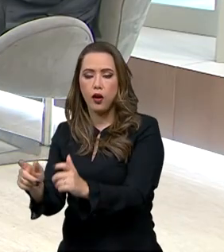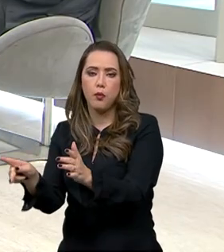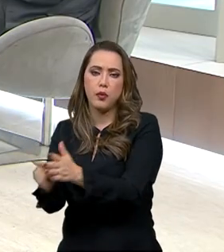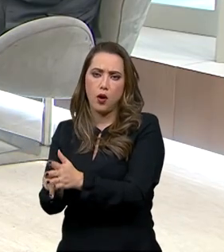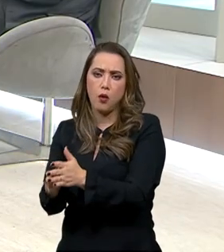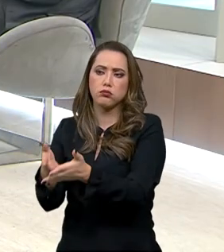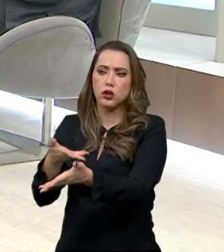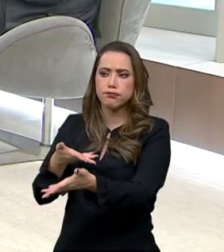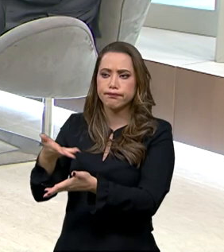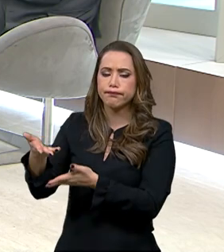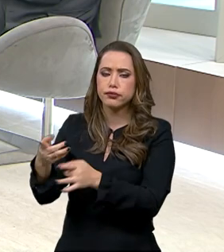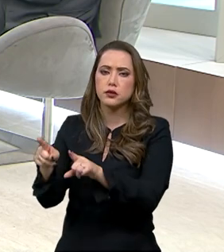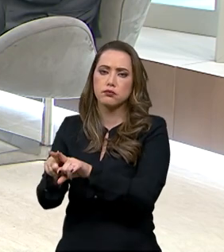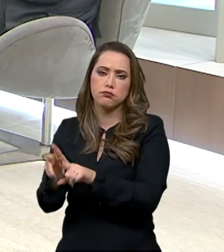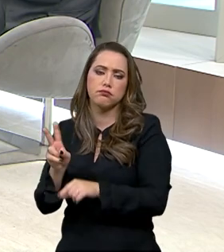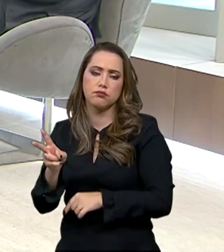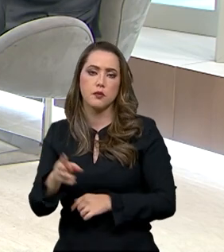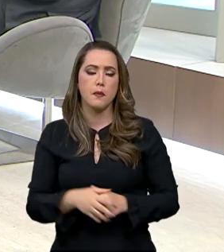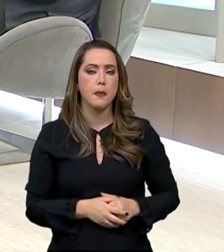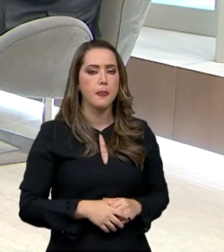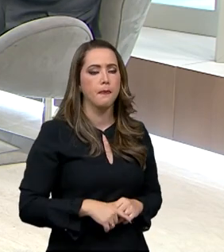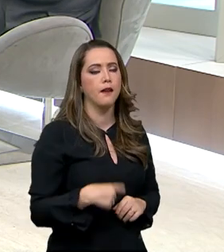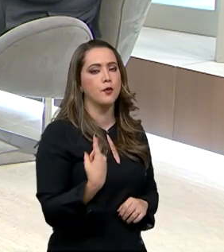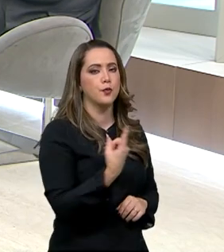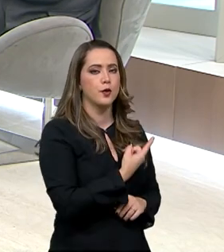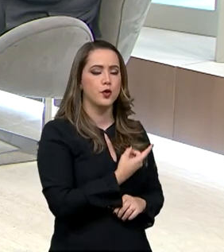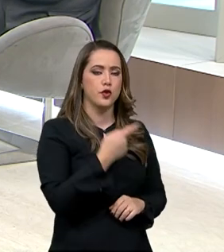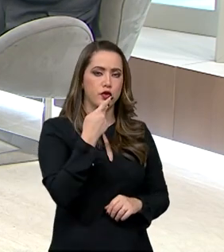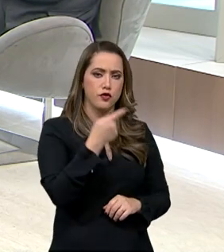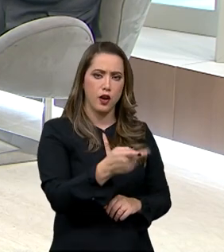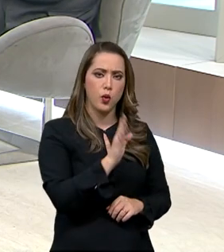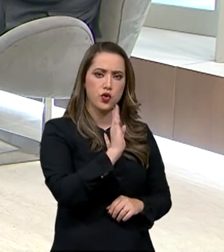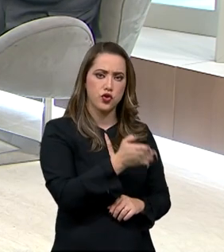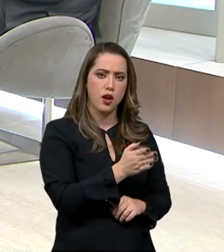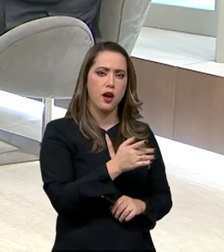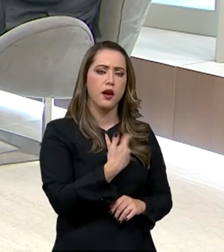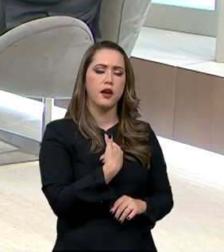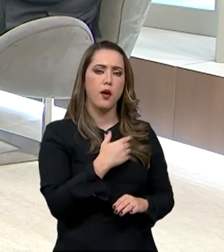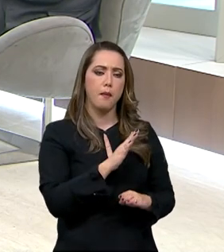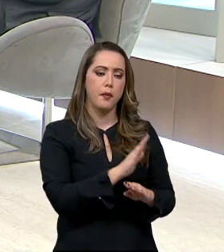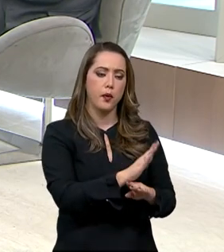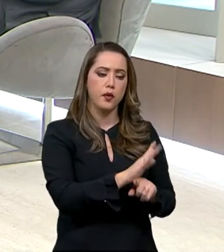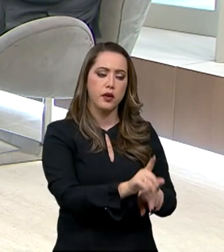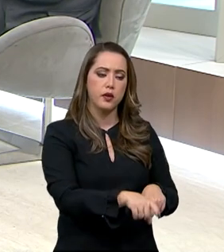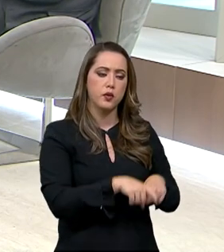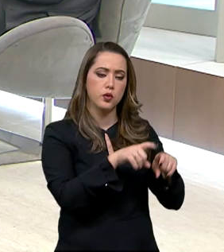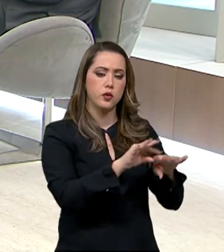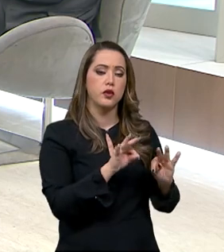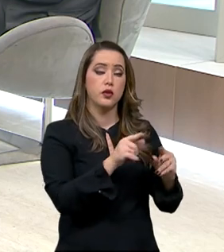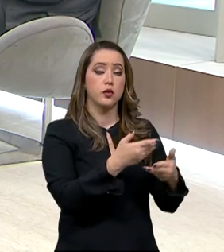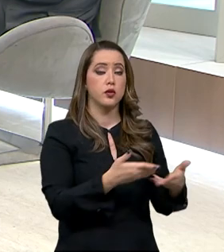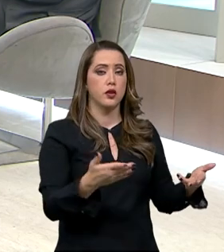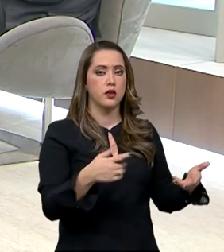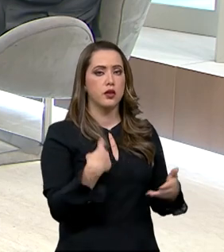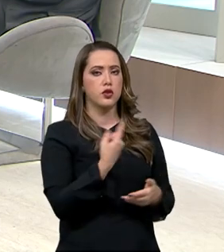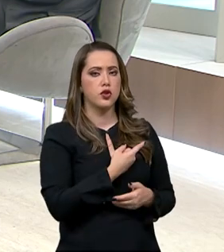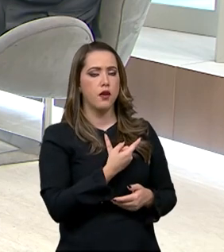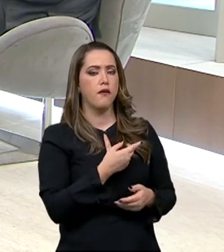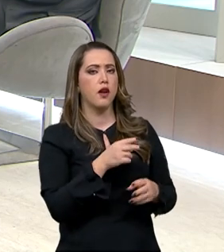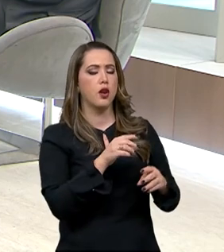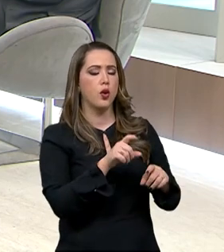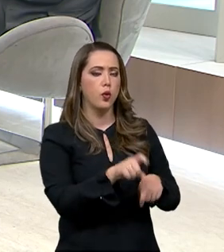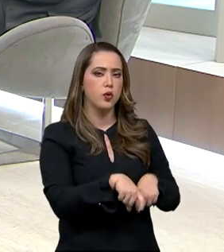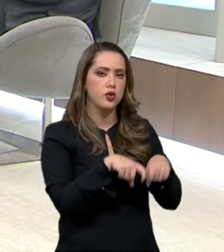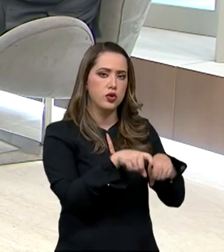comentou, a cobertura que a Embrapa proporciona para a agropecuária é total. A gente já falou de trigo, soja,